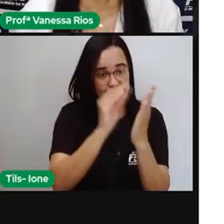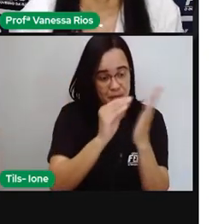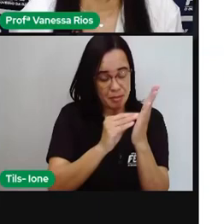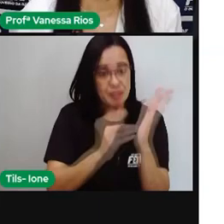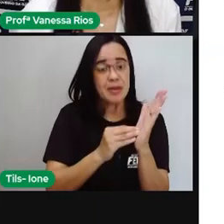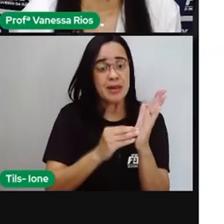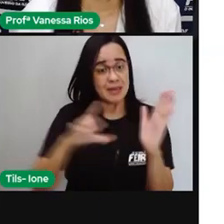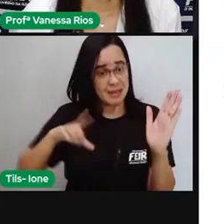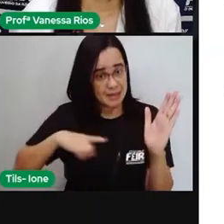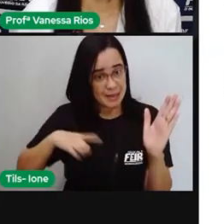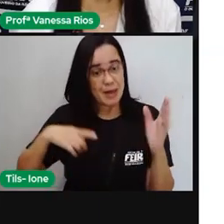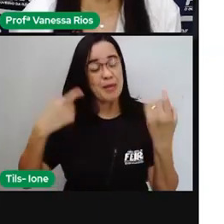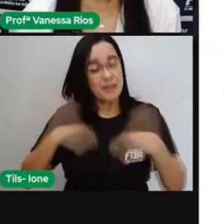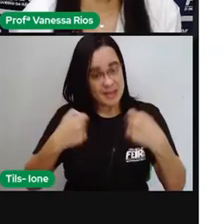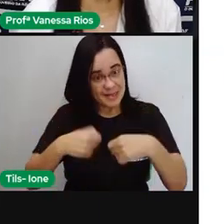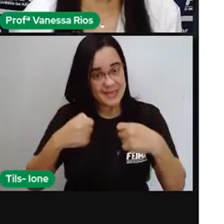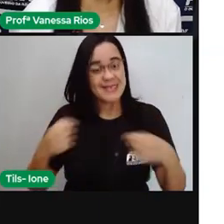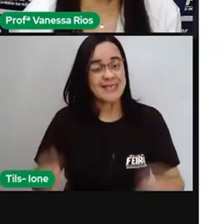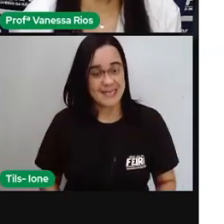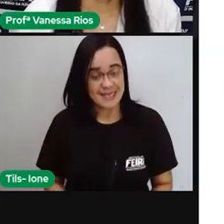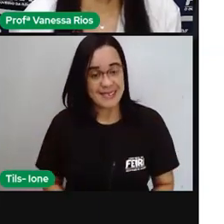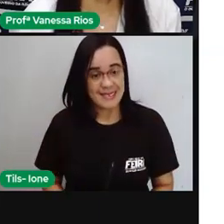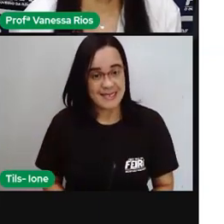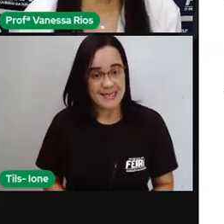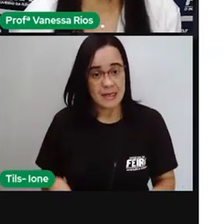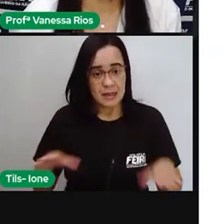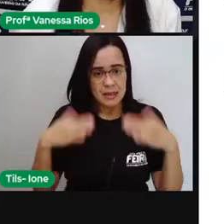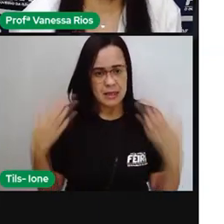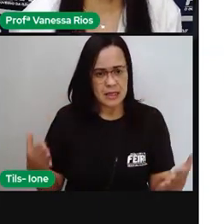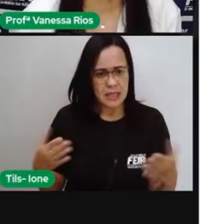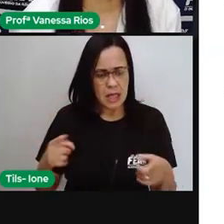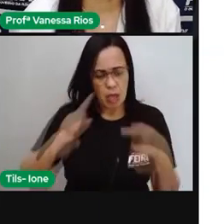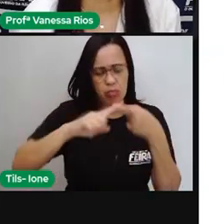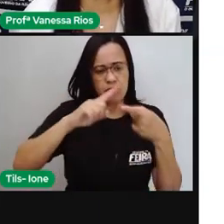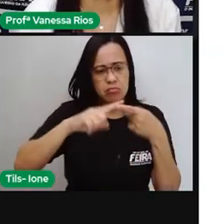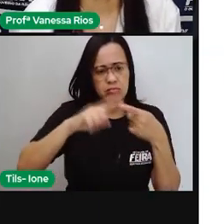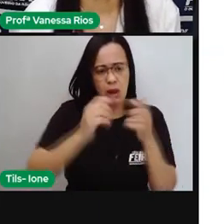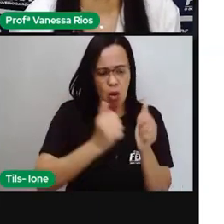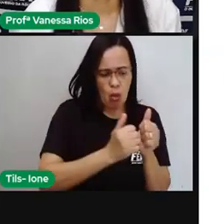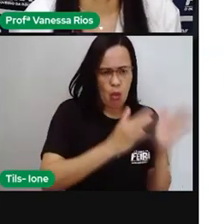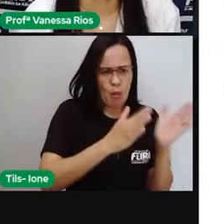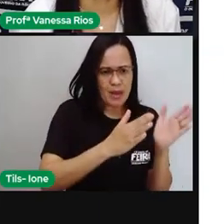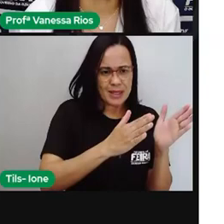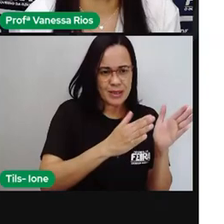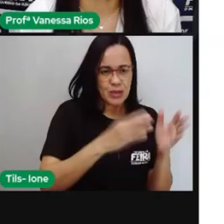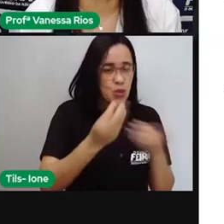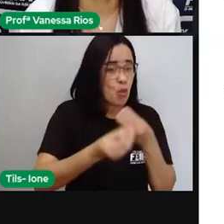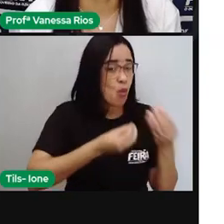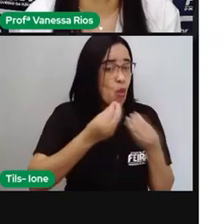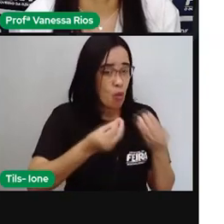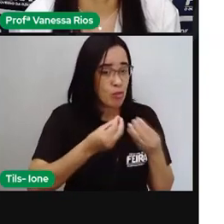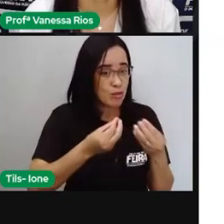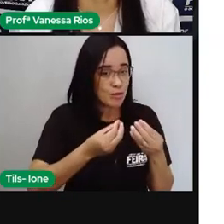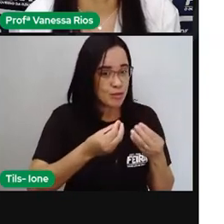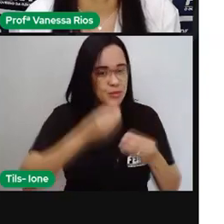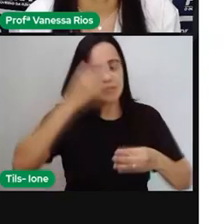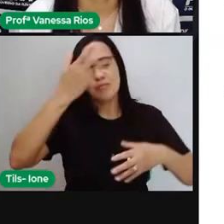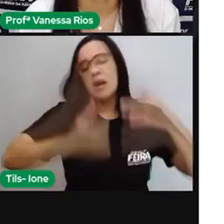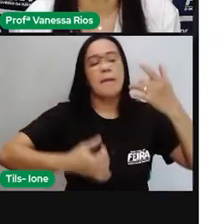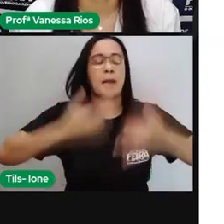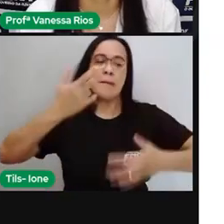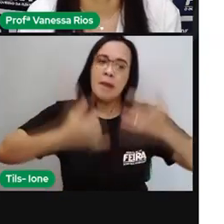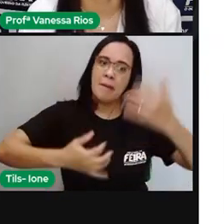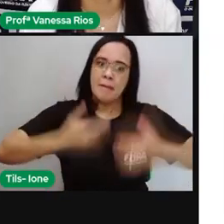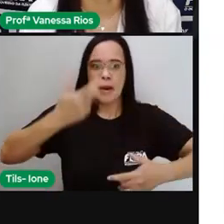então a introdução de uma biografia resume quem é a pessoa biografada então assim há